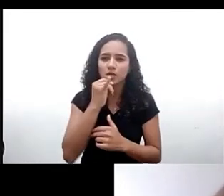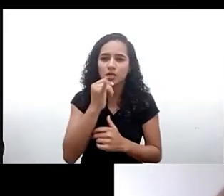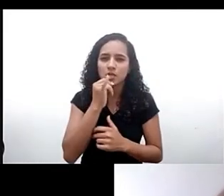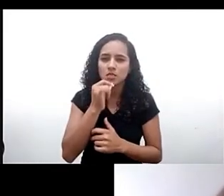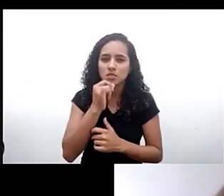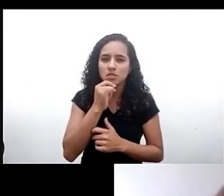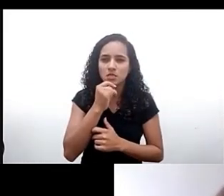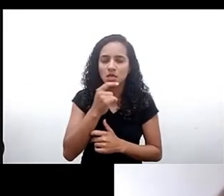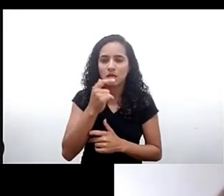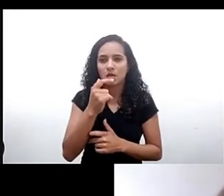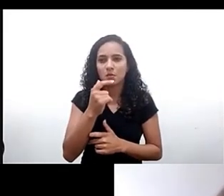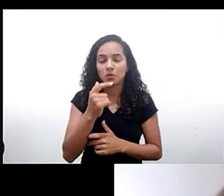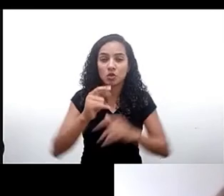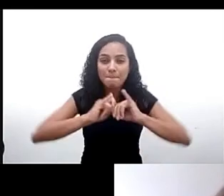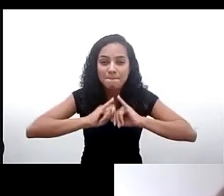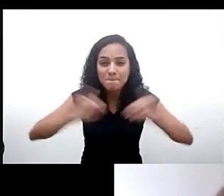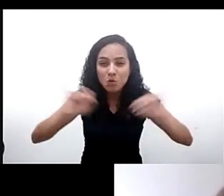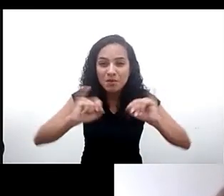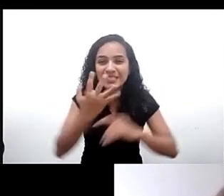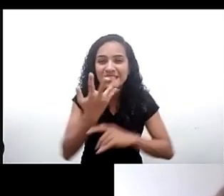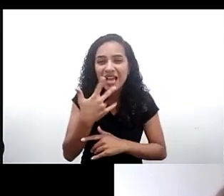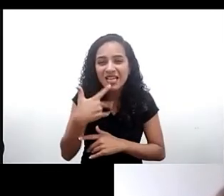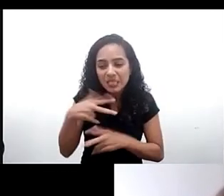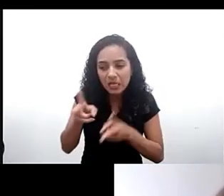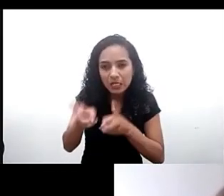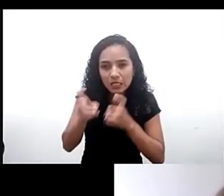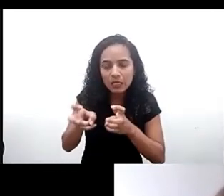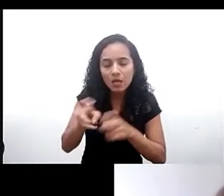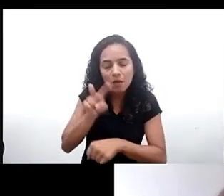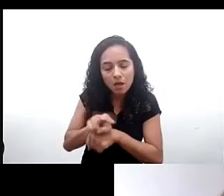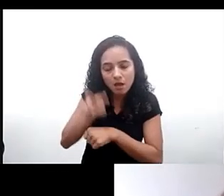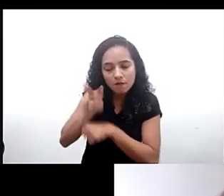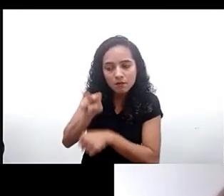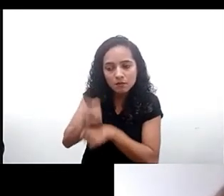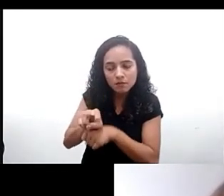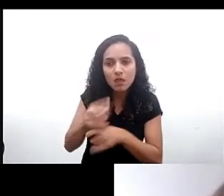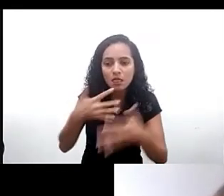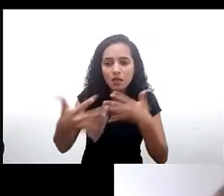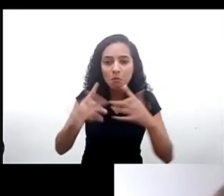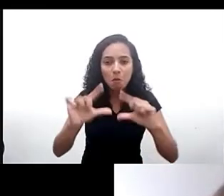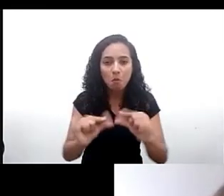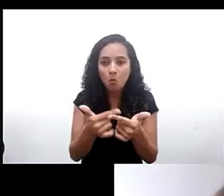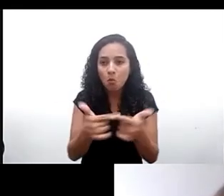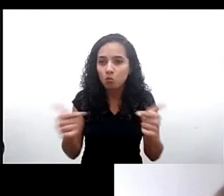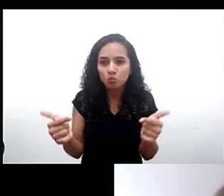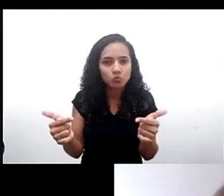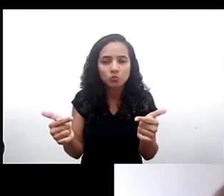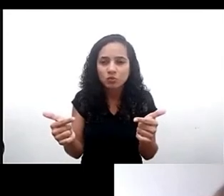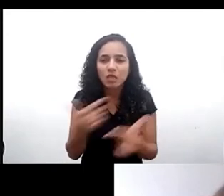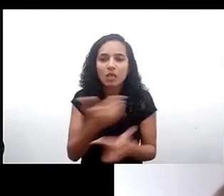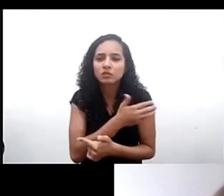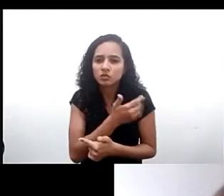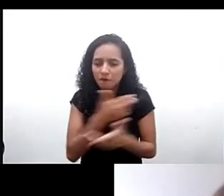presença massiva de publicidade infantil maior vigilância menor transparência algoritmos discriminatórios